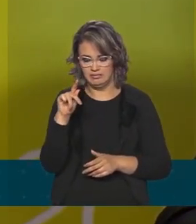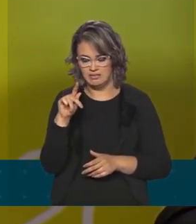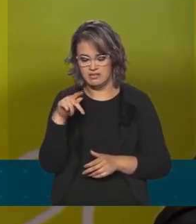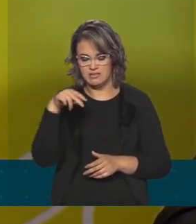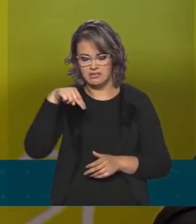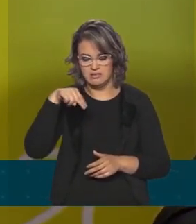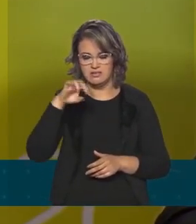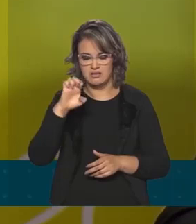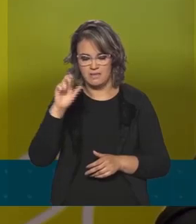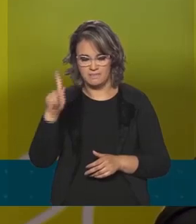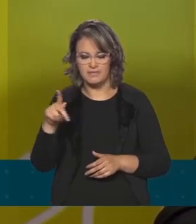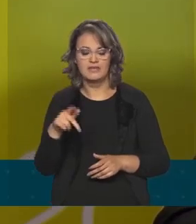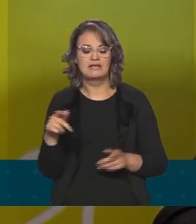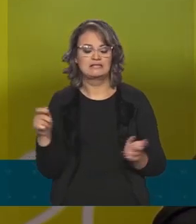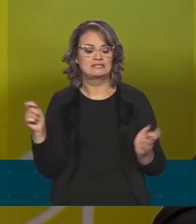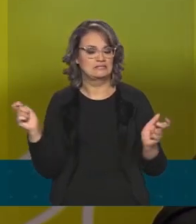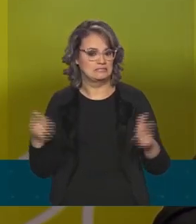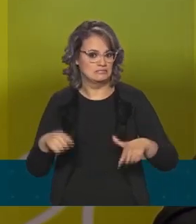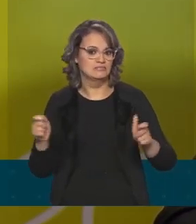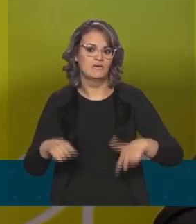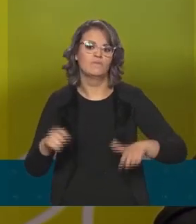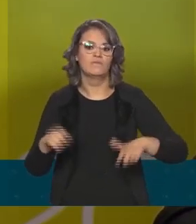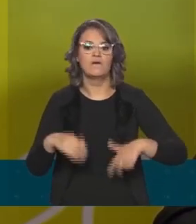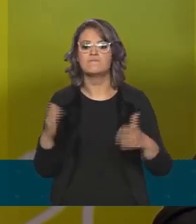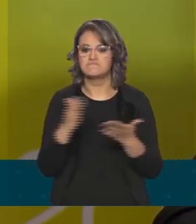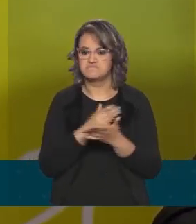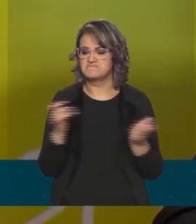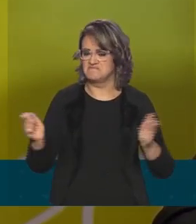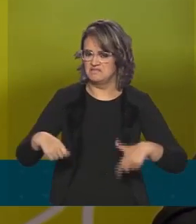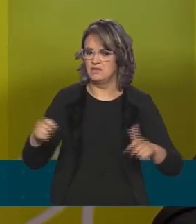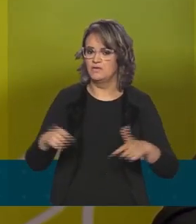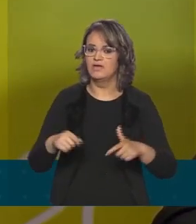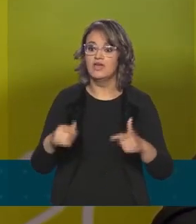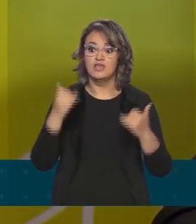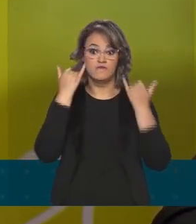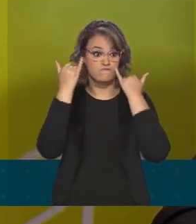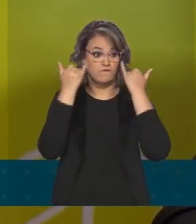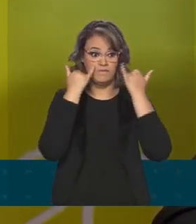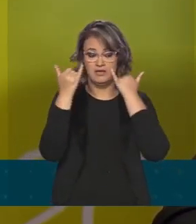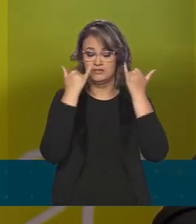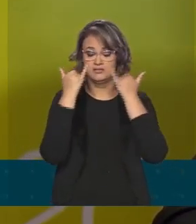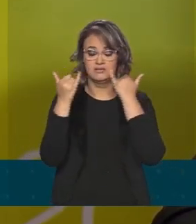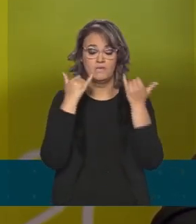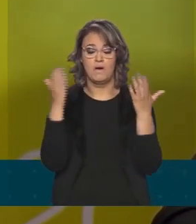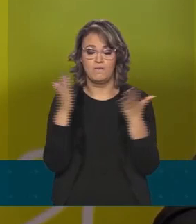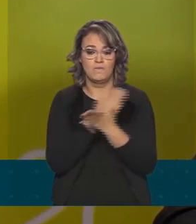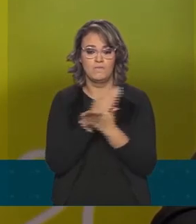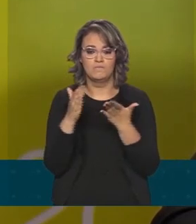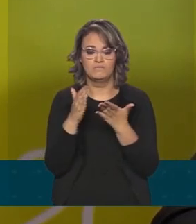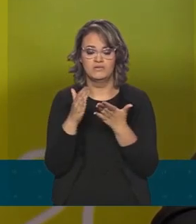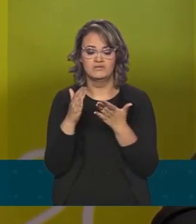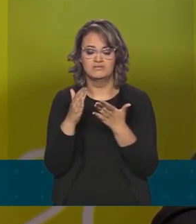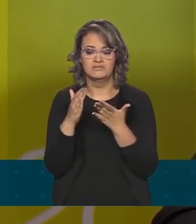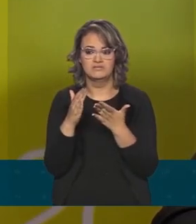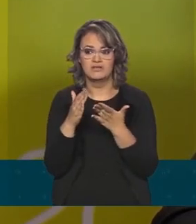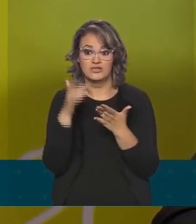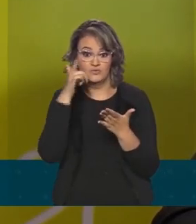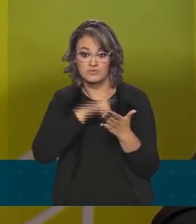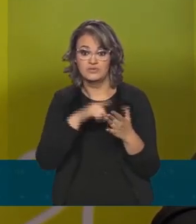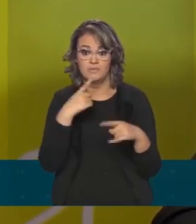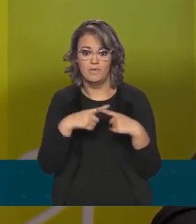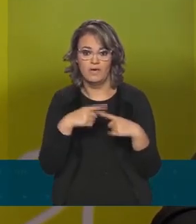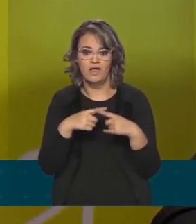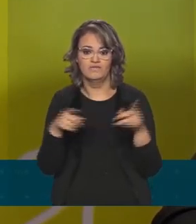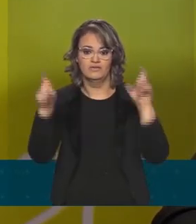durante esse período e trazer informações que nós não temos e nem teríamos no Enem impresso. Por exemplo,